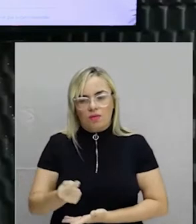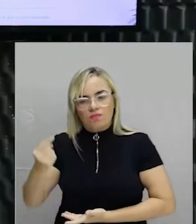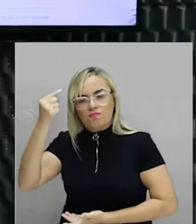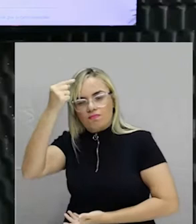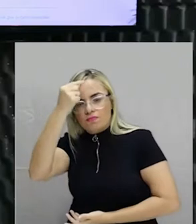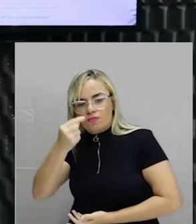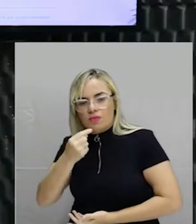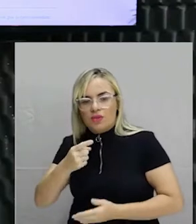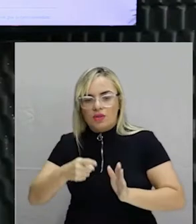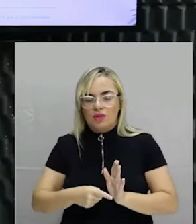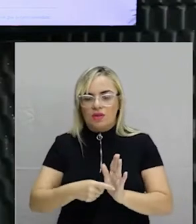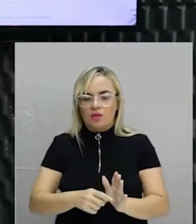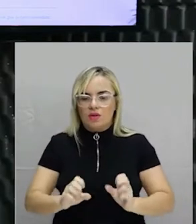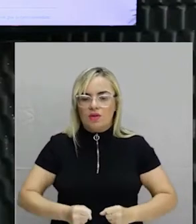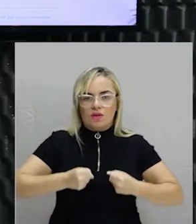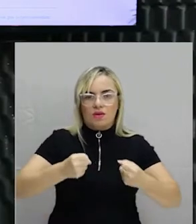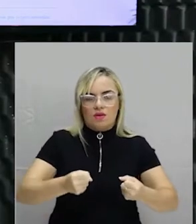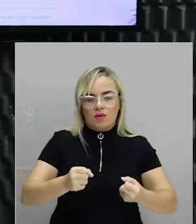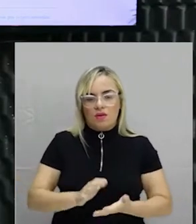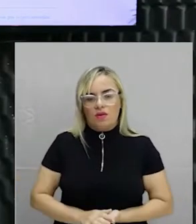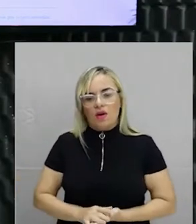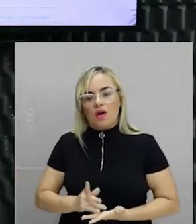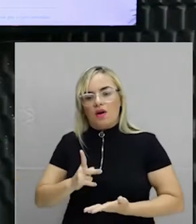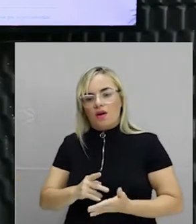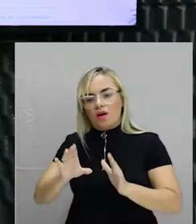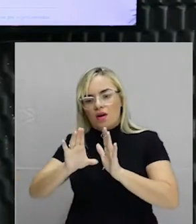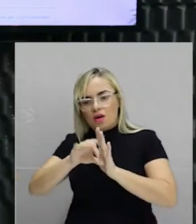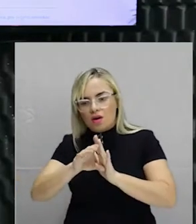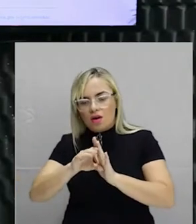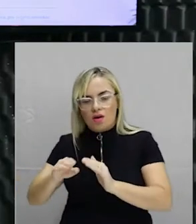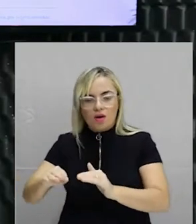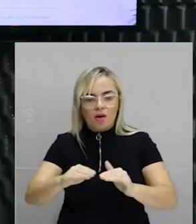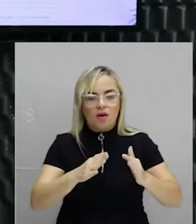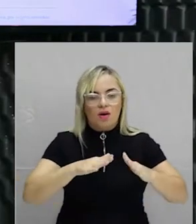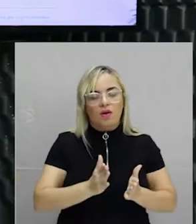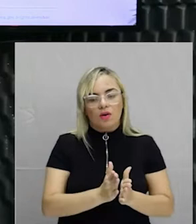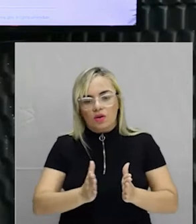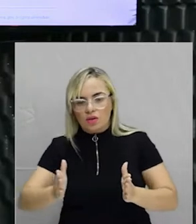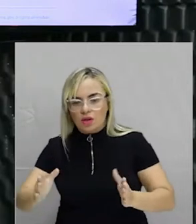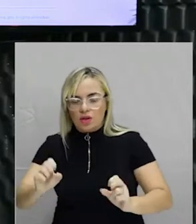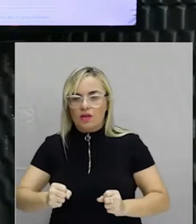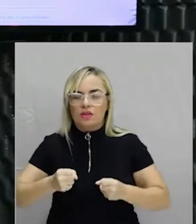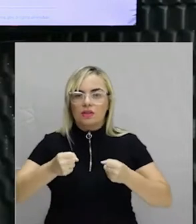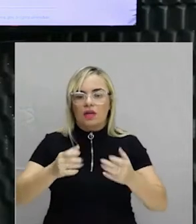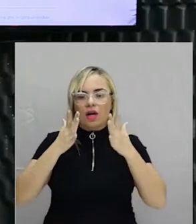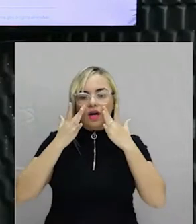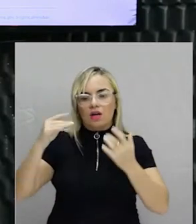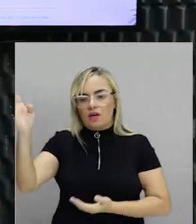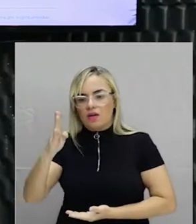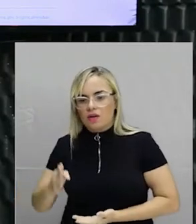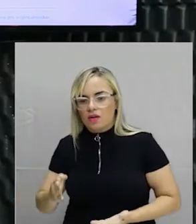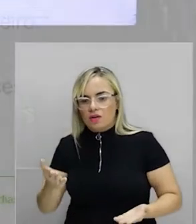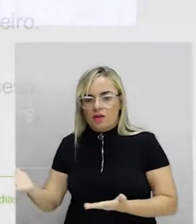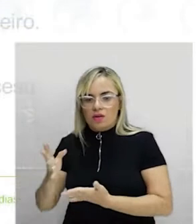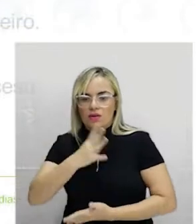retratada e pode afirmar que foi o mesmo conceito usado durante o desenvolvimento e consolidação da arte no Brasil. Dessa forma, ficou conhecido